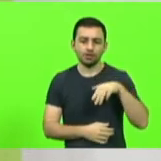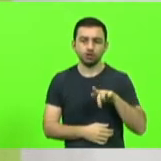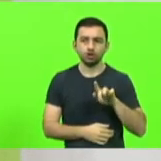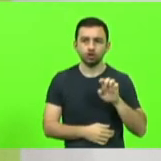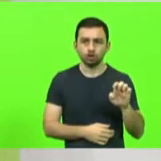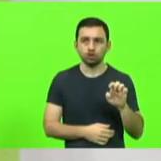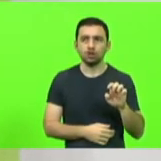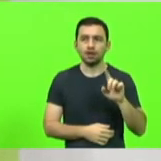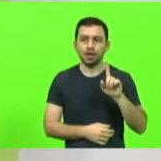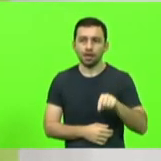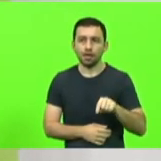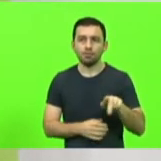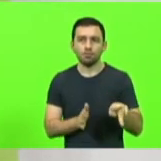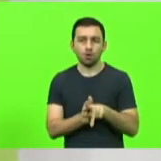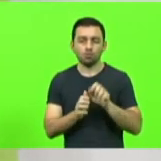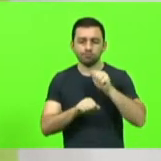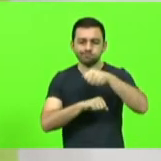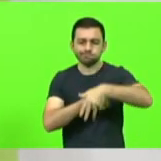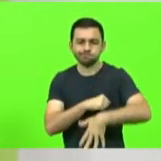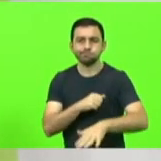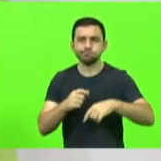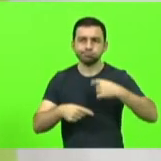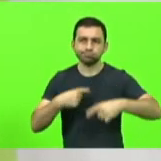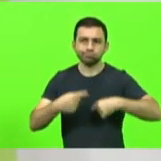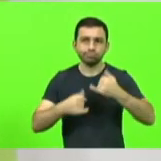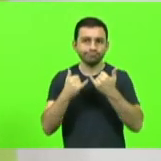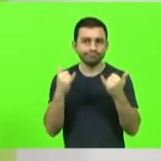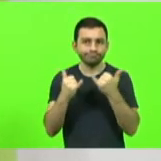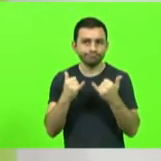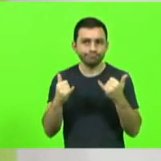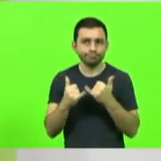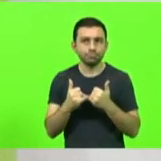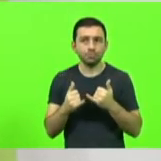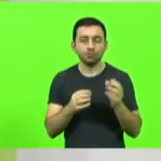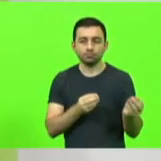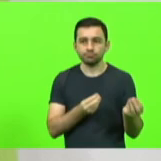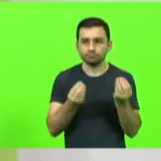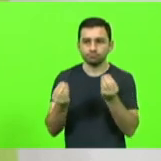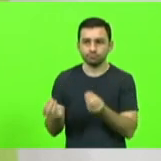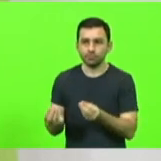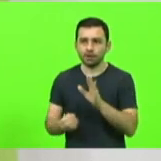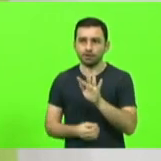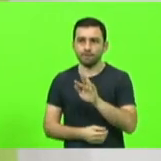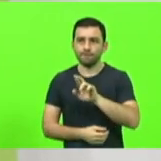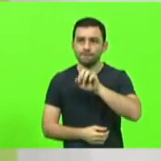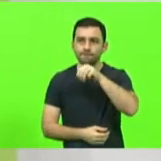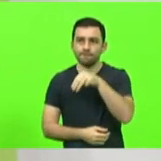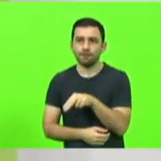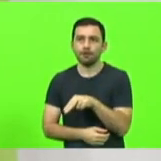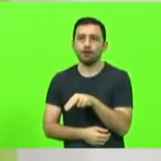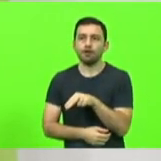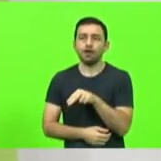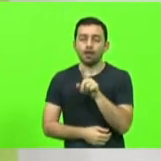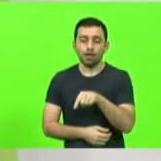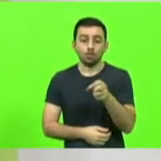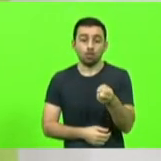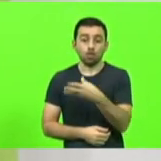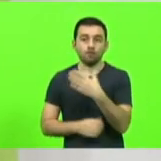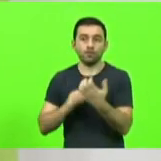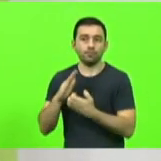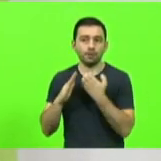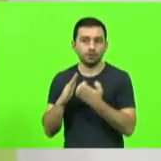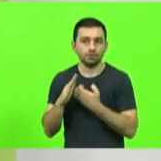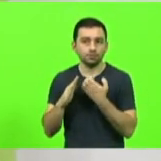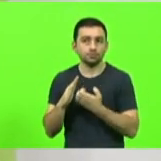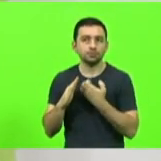a usina termoelétrica Jorge Lacerda para a Fran que é a nova empresa a